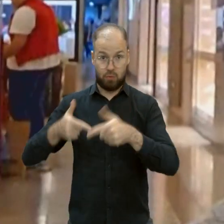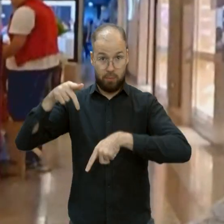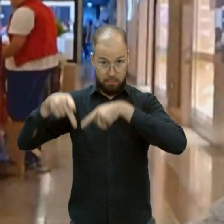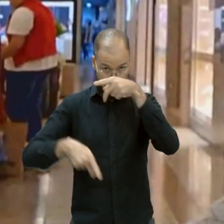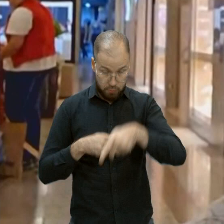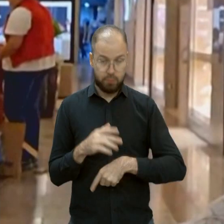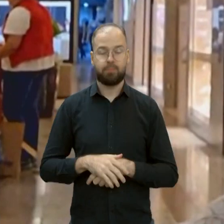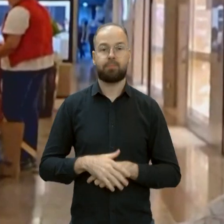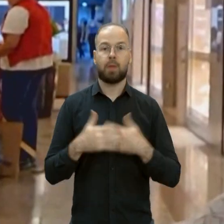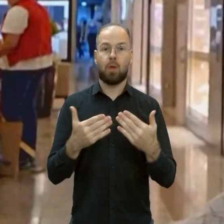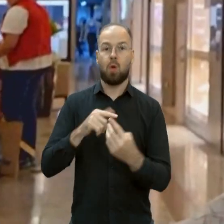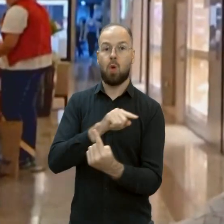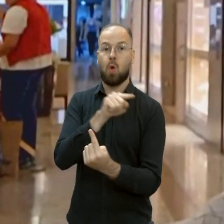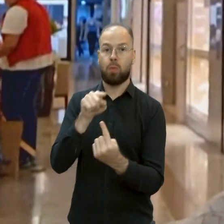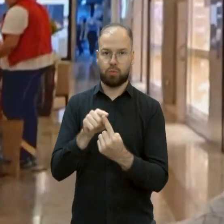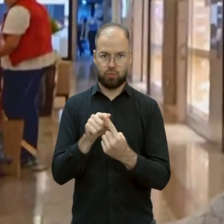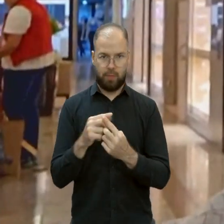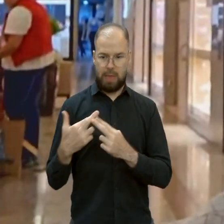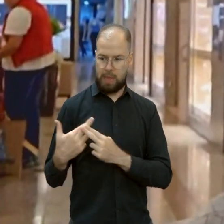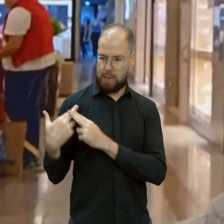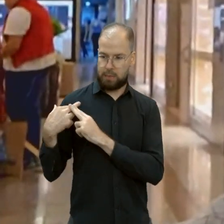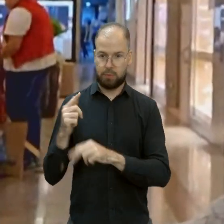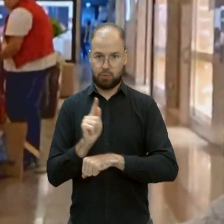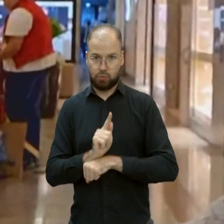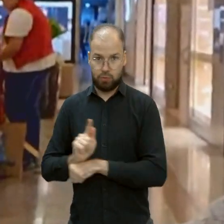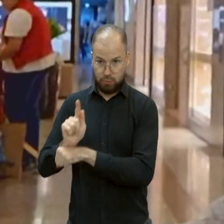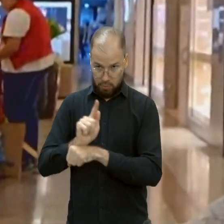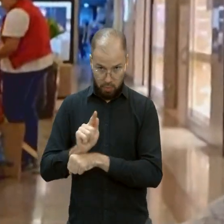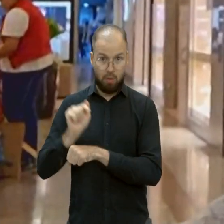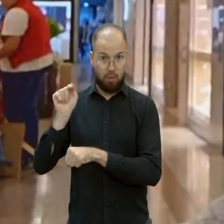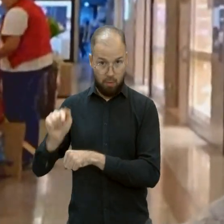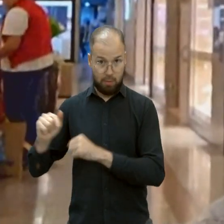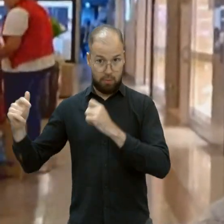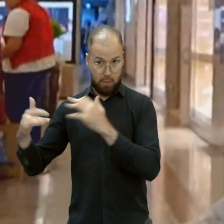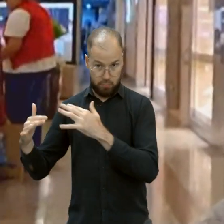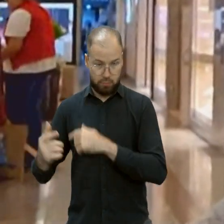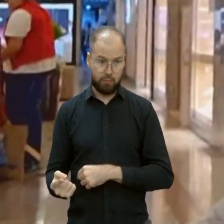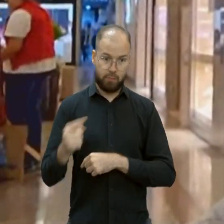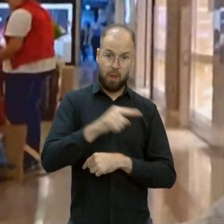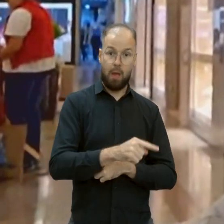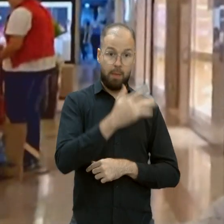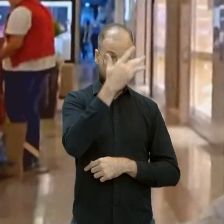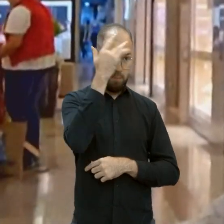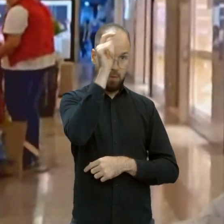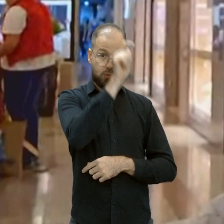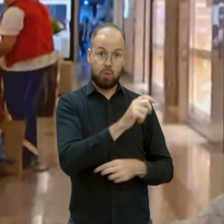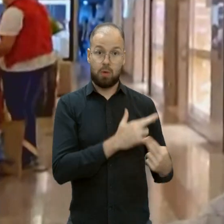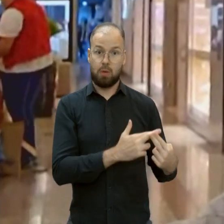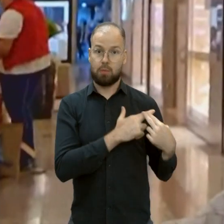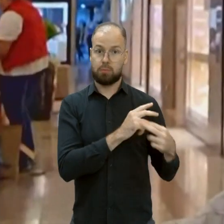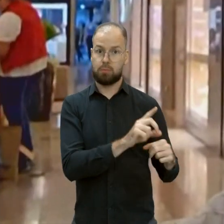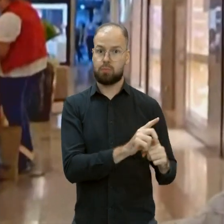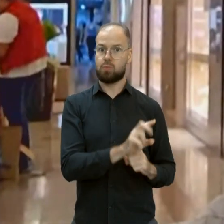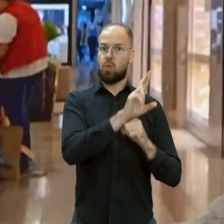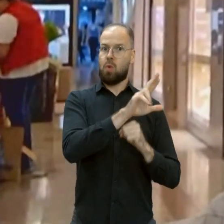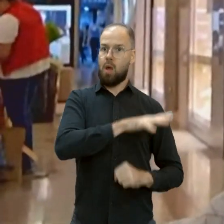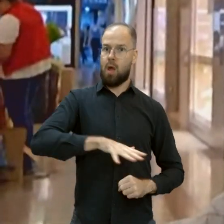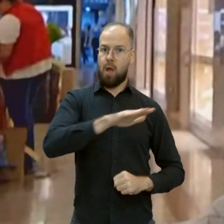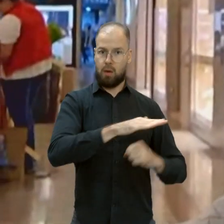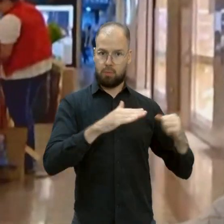de gestão na área do trânsito e um doutorado na área do trânsito é para que a gente realmente tenha profissionais